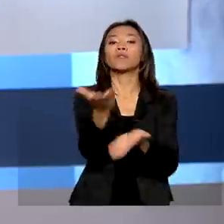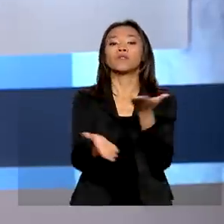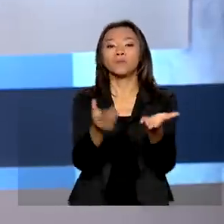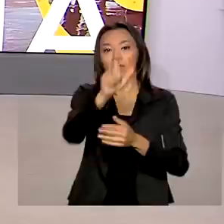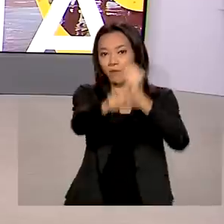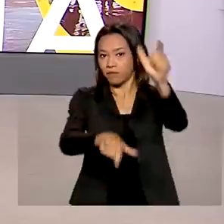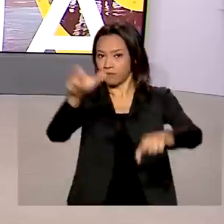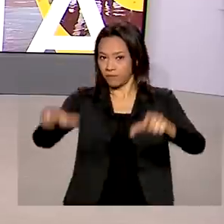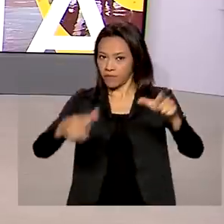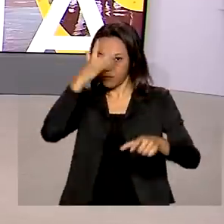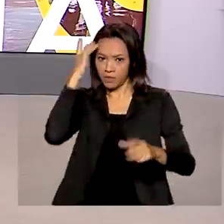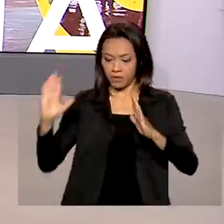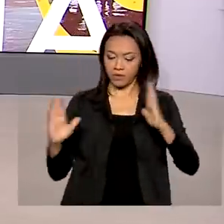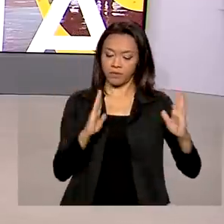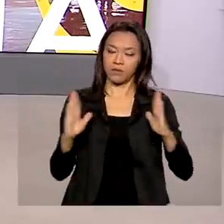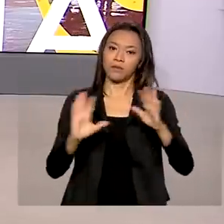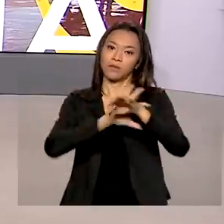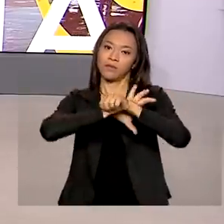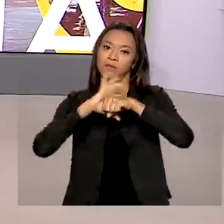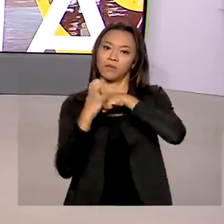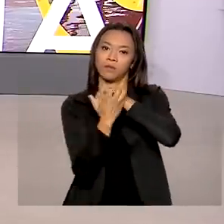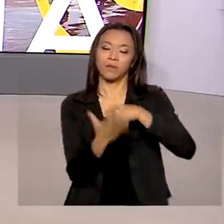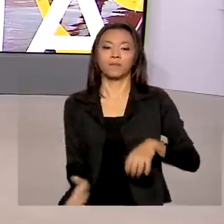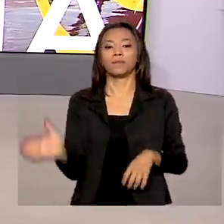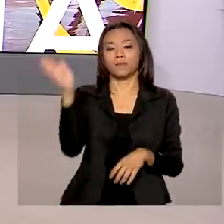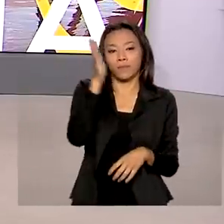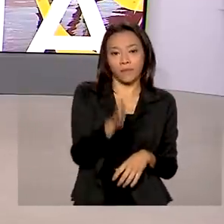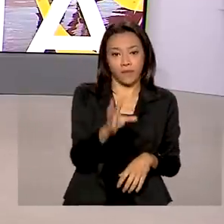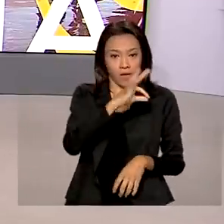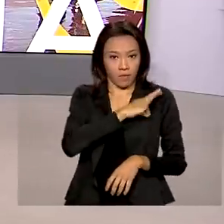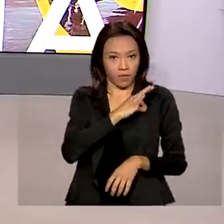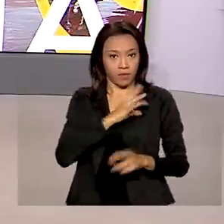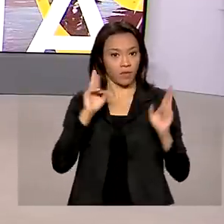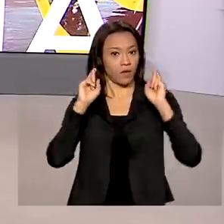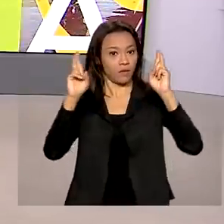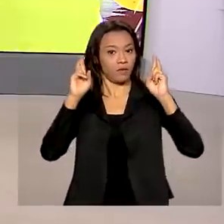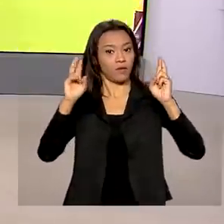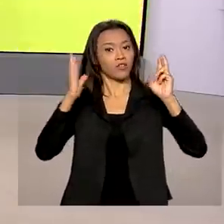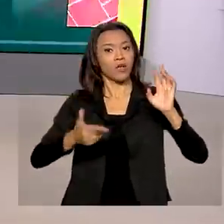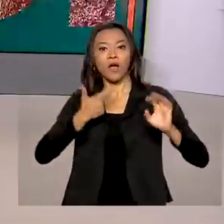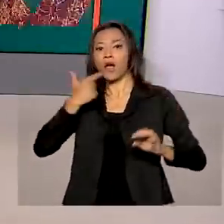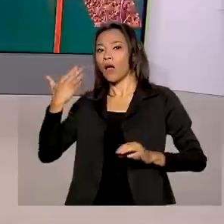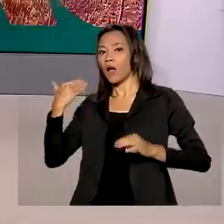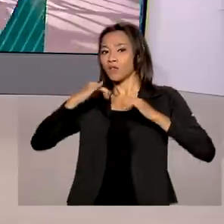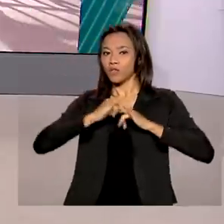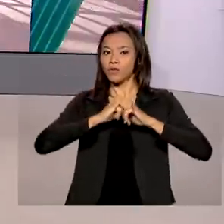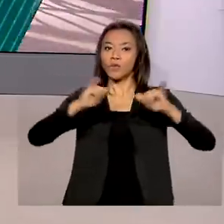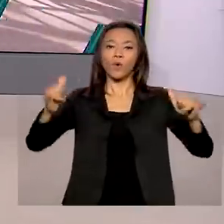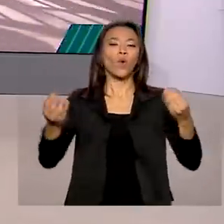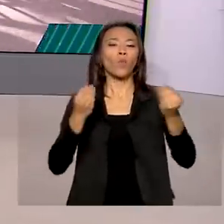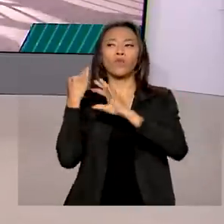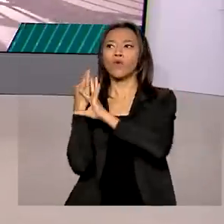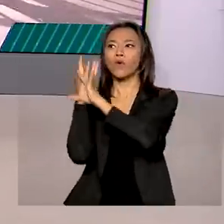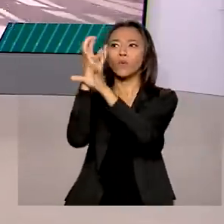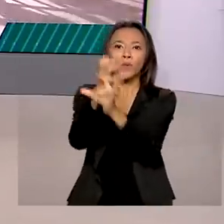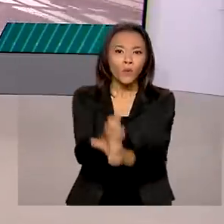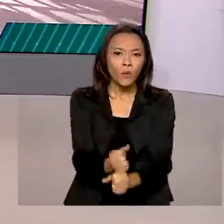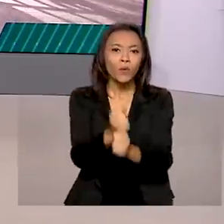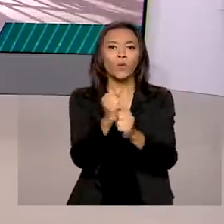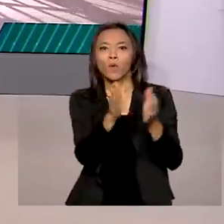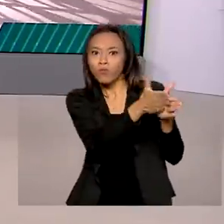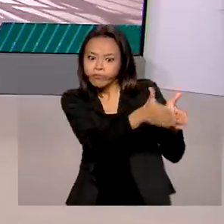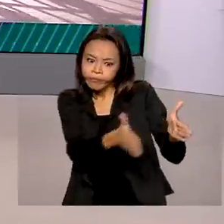pandemia. A Polícia Rodoviária Federal divulgou o balanço da operação nas estradas do país durante o feriado